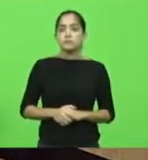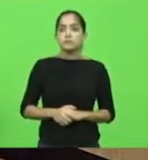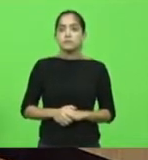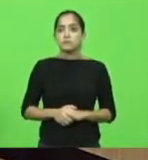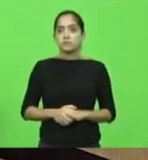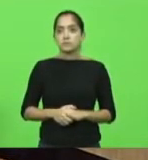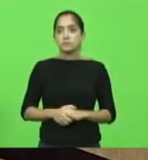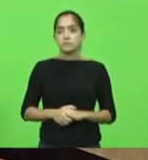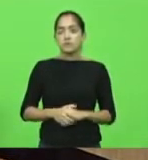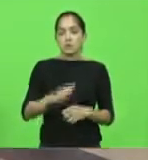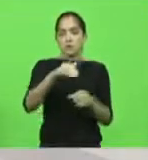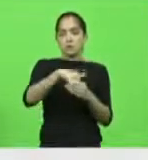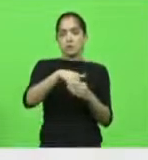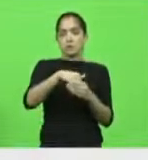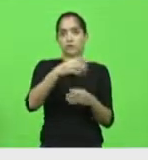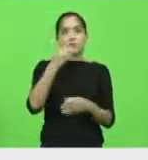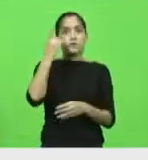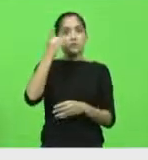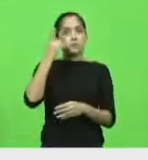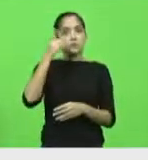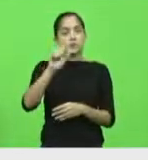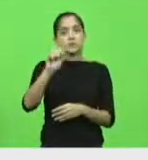Como vota a deputada Ada de Luca?